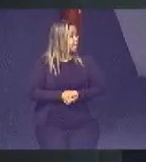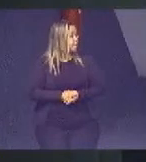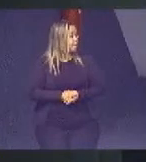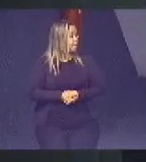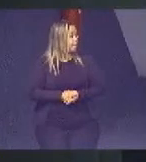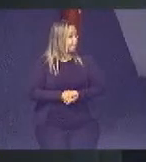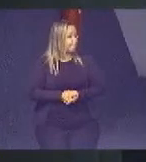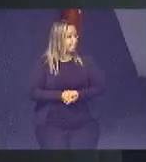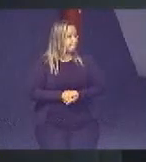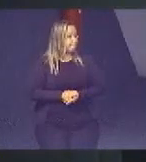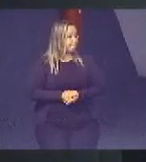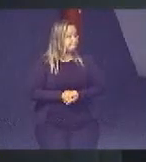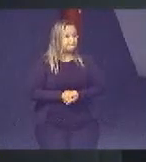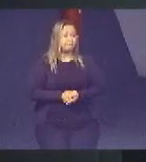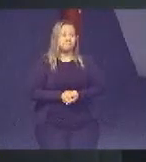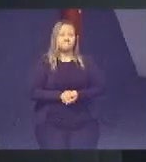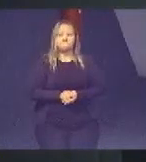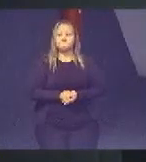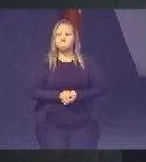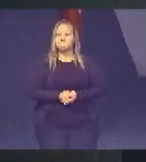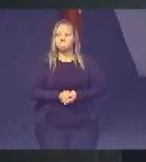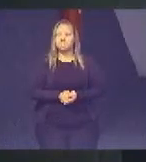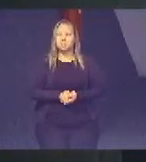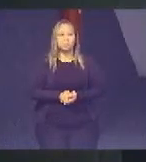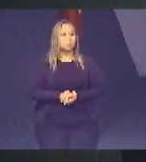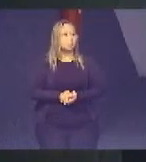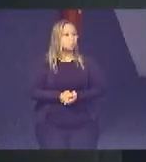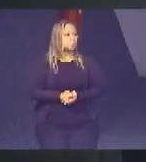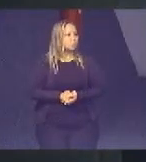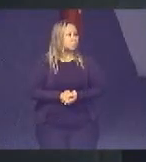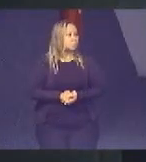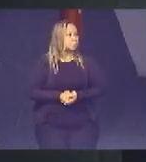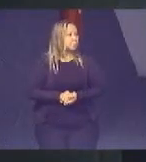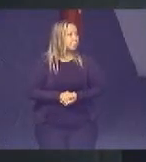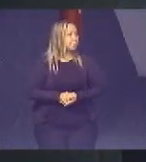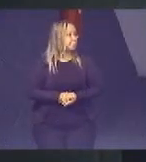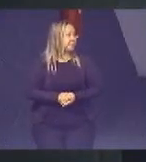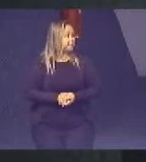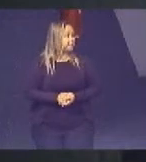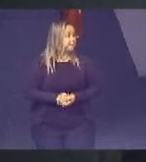Aonde que eu aponto? Ah, é mais fácil você mudar para mim. Pode ser?